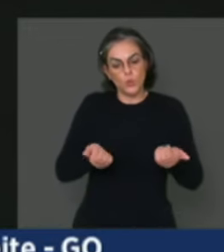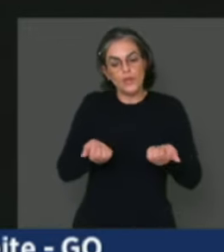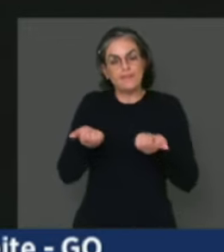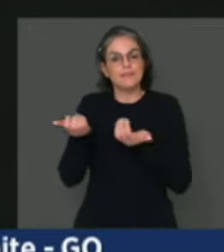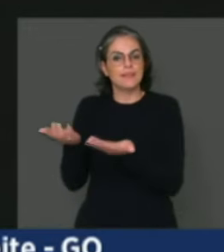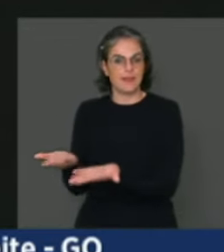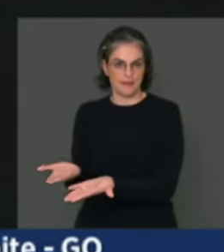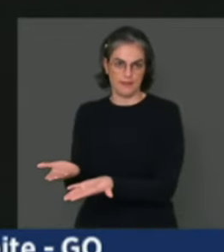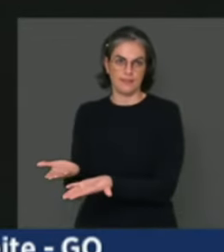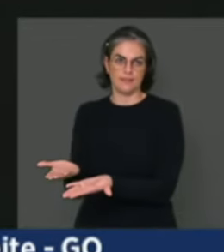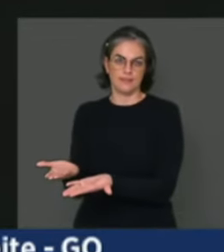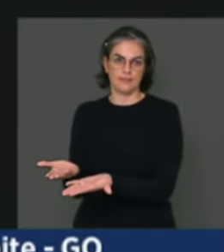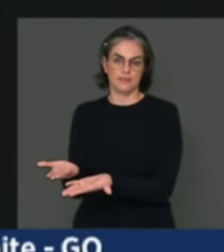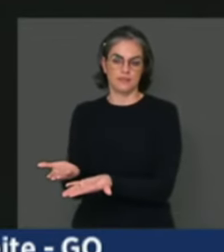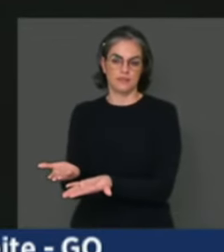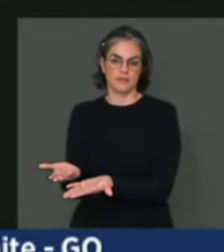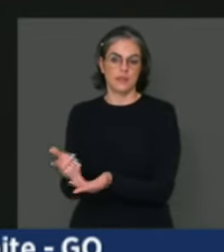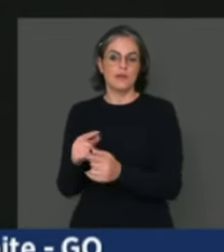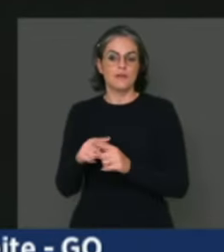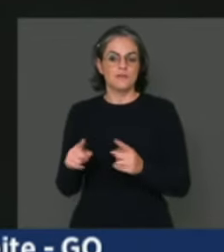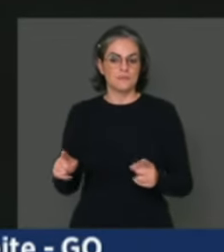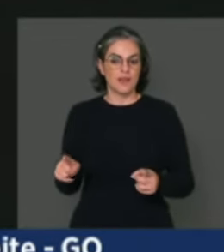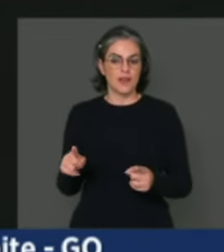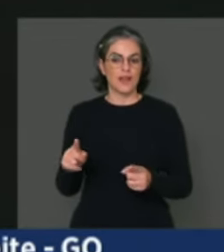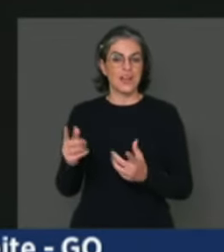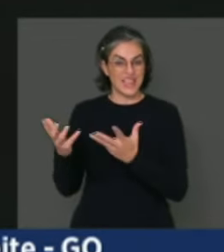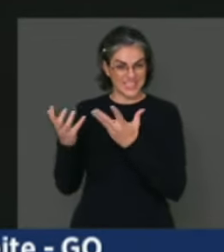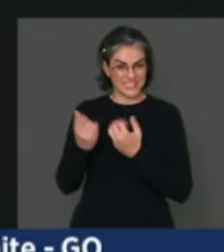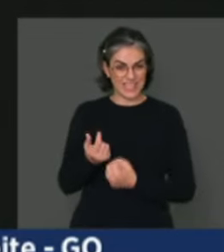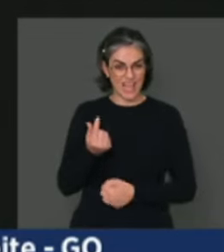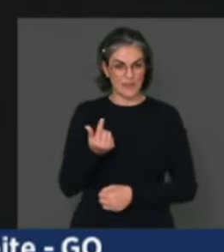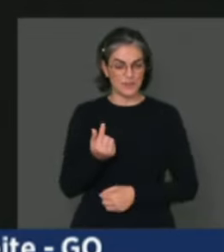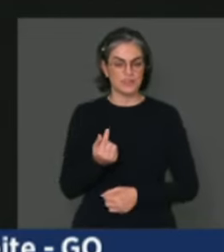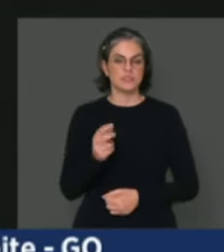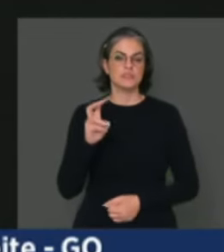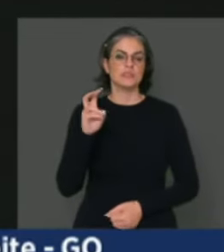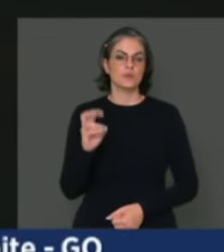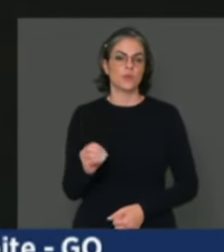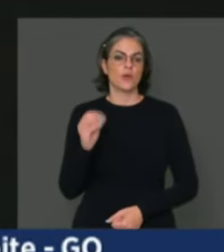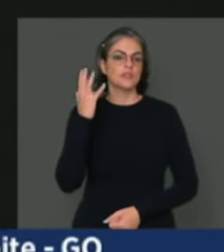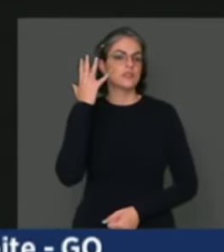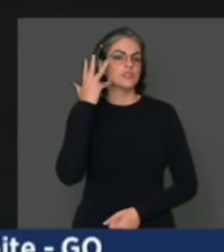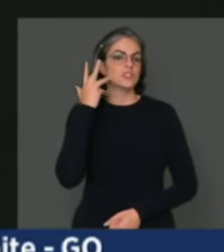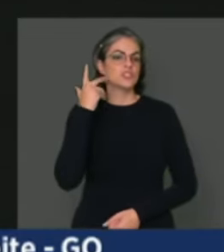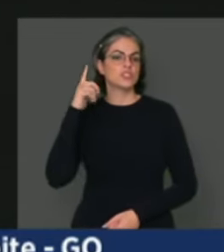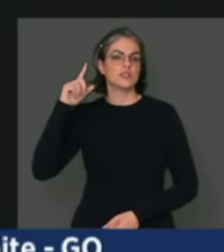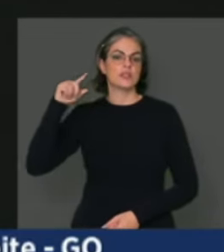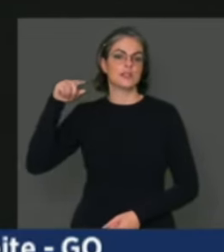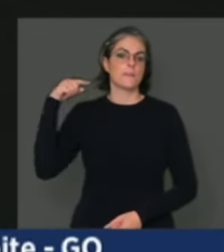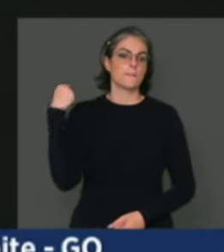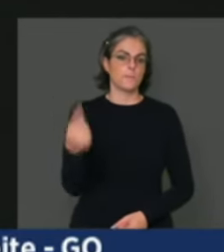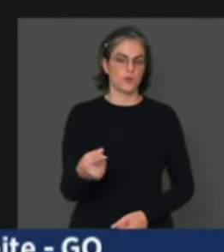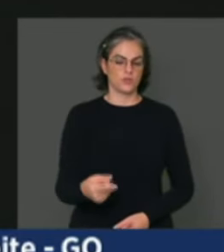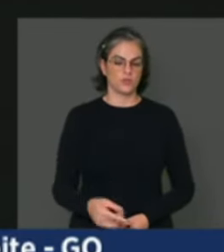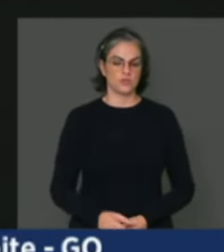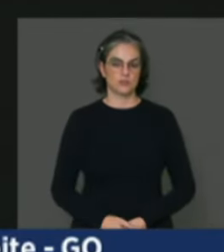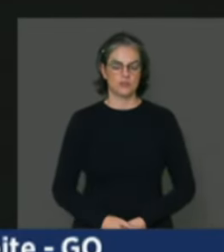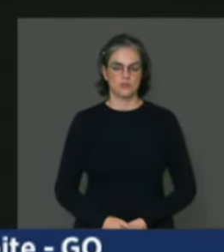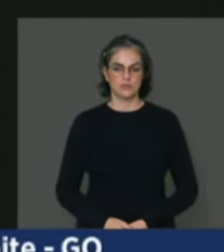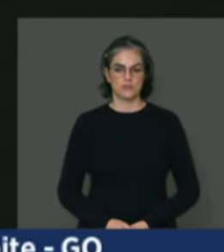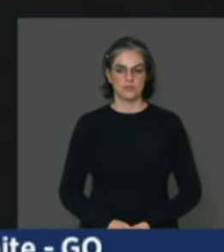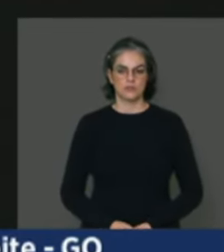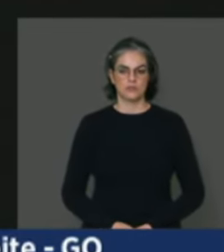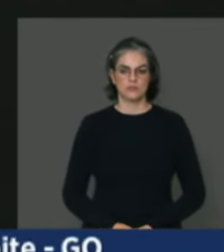Nós só vamos receber depois de 50 dias. Nós não sabemos quando